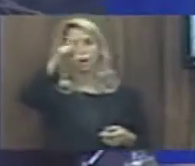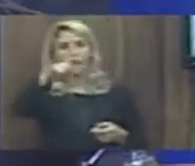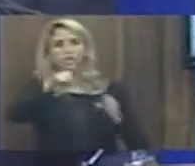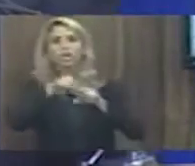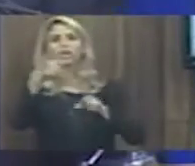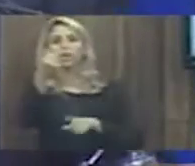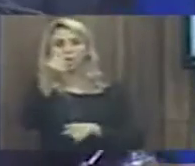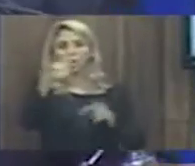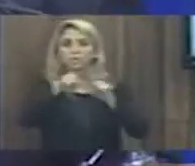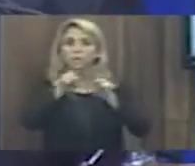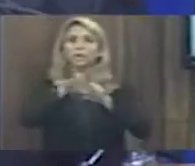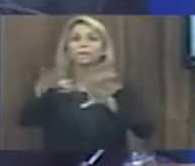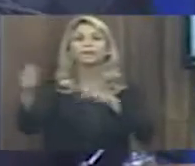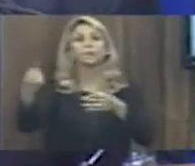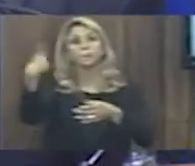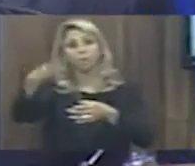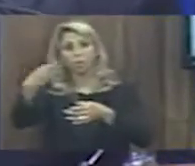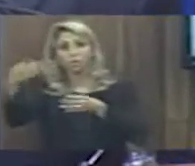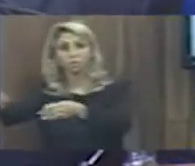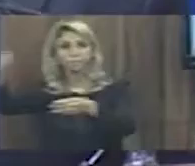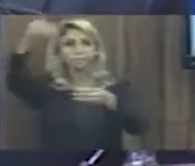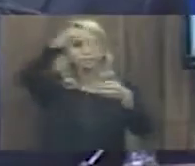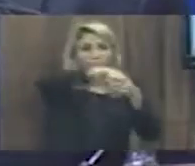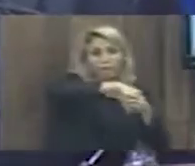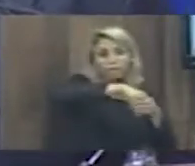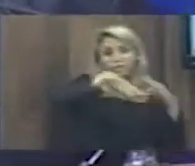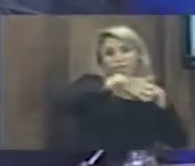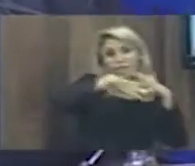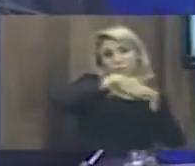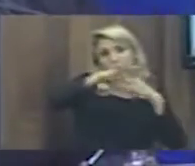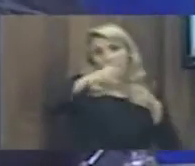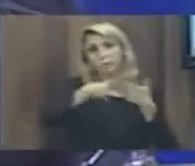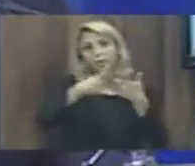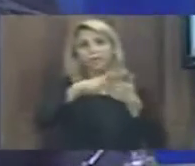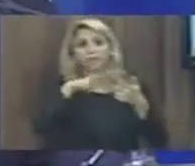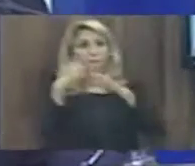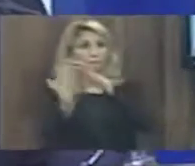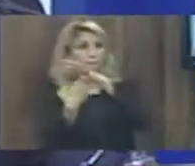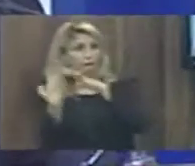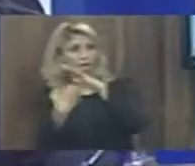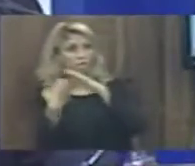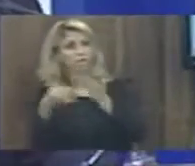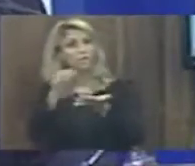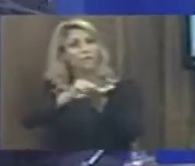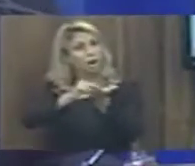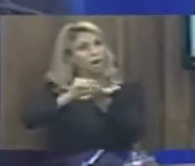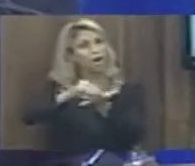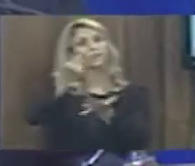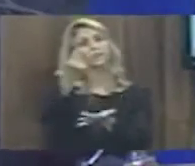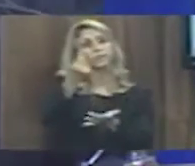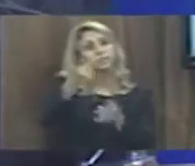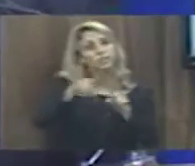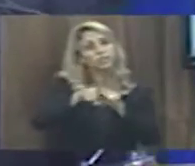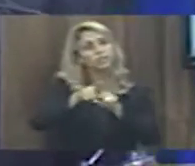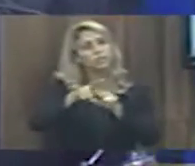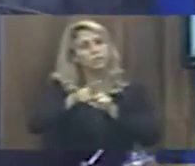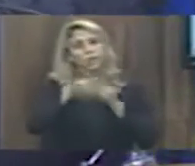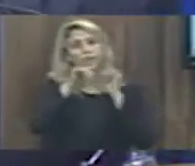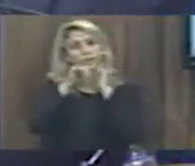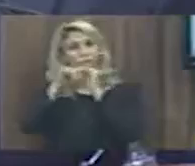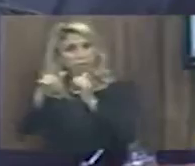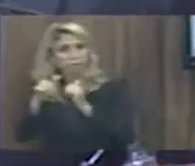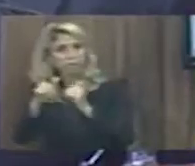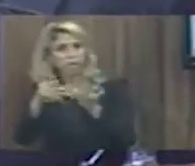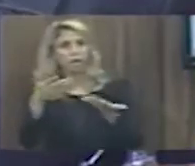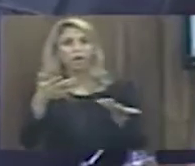Ele diz que tem empresas que não recebem falta de pagamento para empresas e que